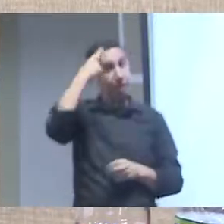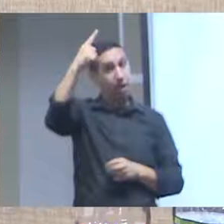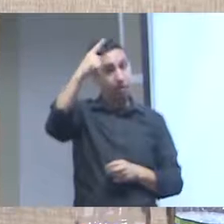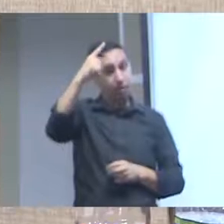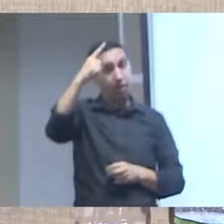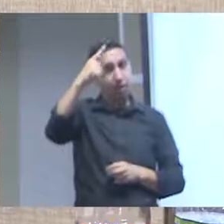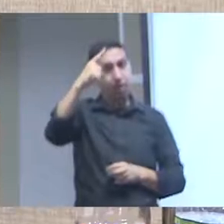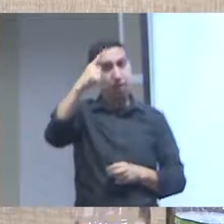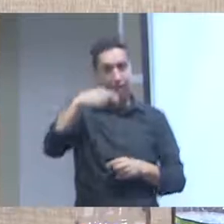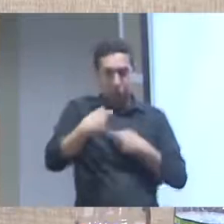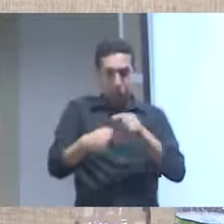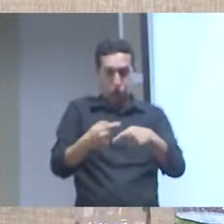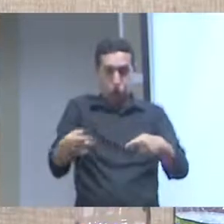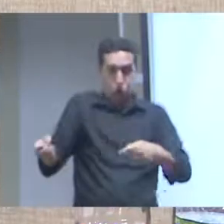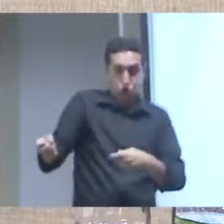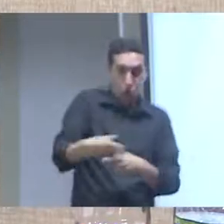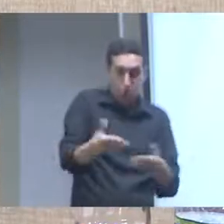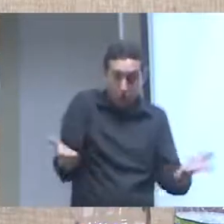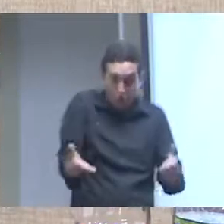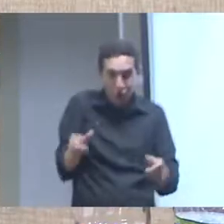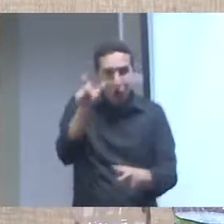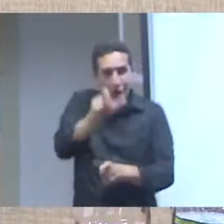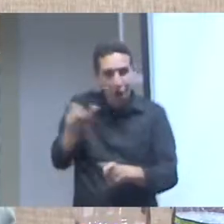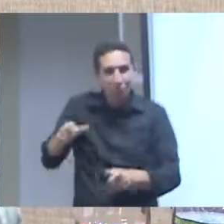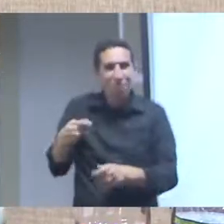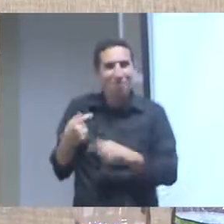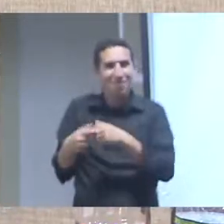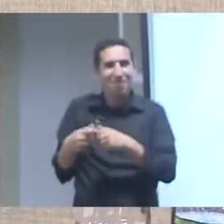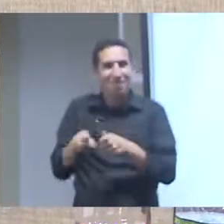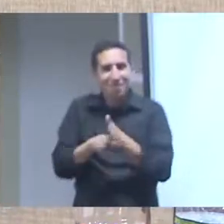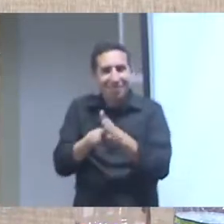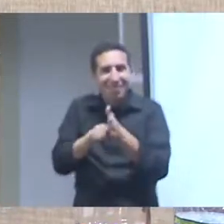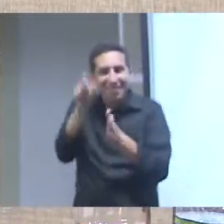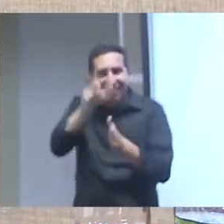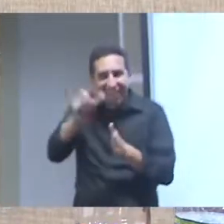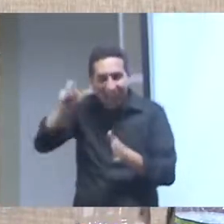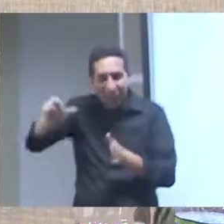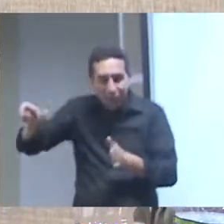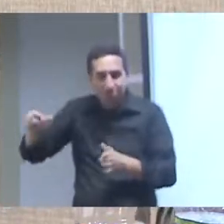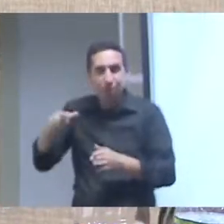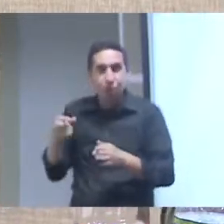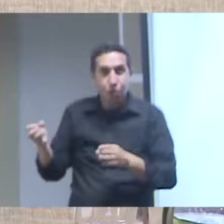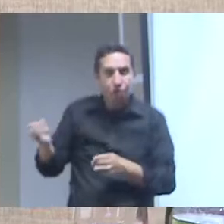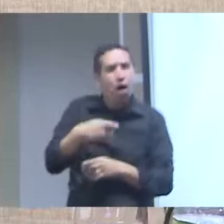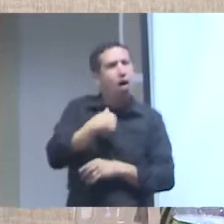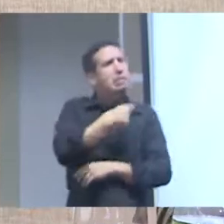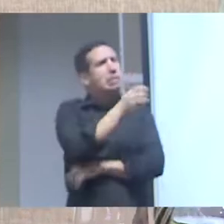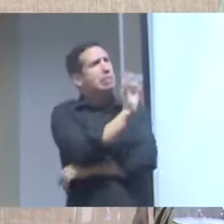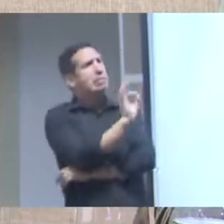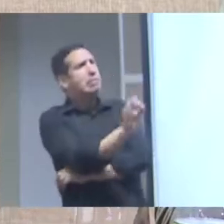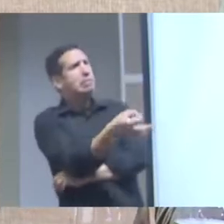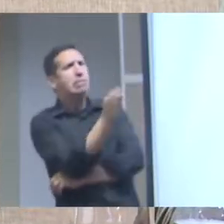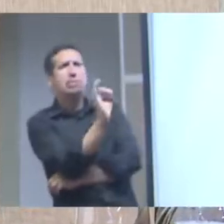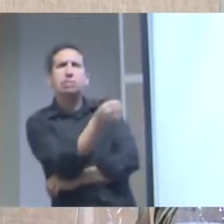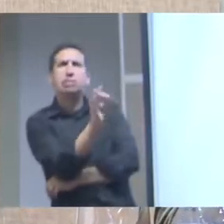estariam convencidos de que abrir dados era uma boa ideia e os mais antigos teriam mais